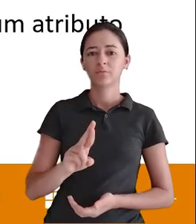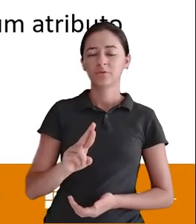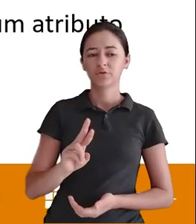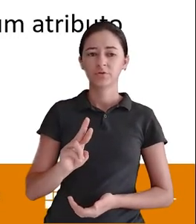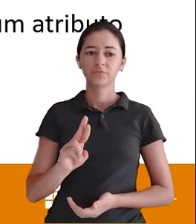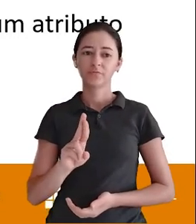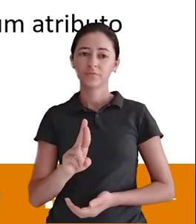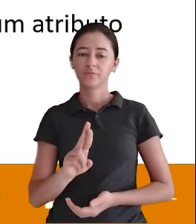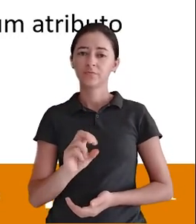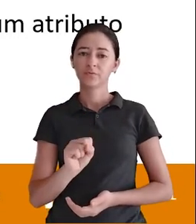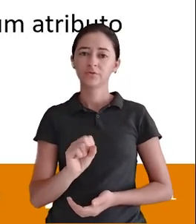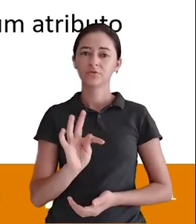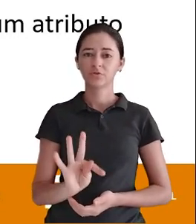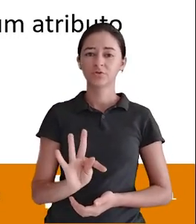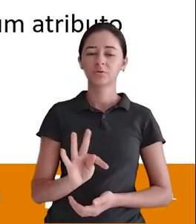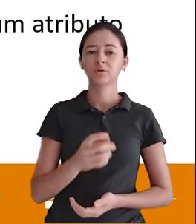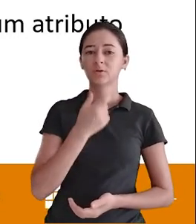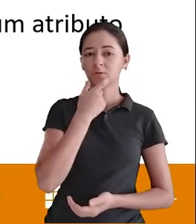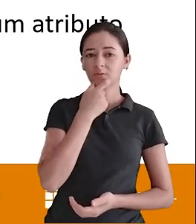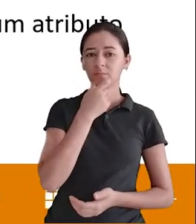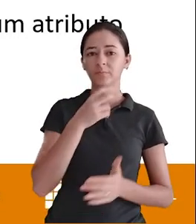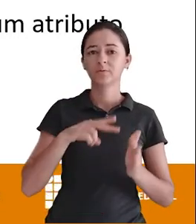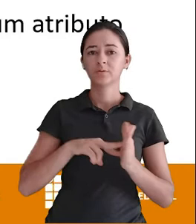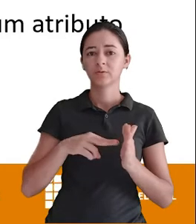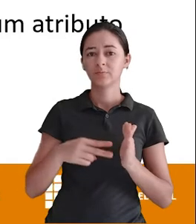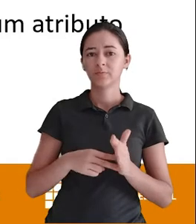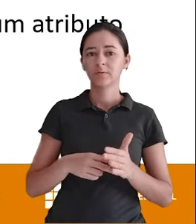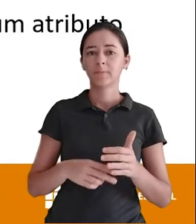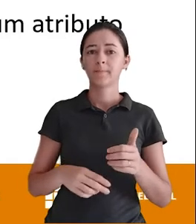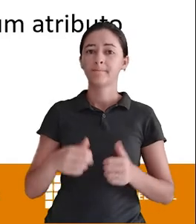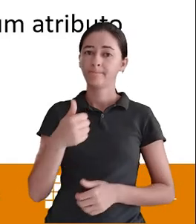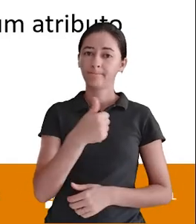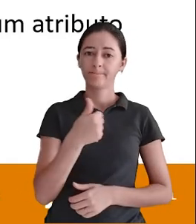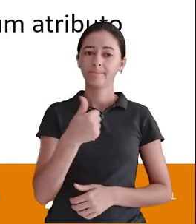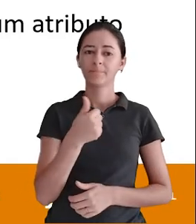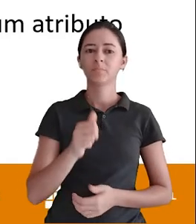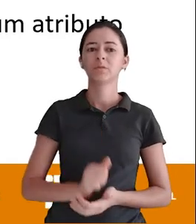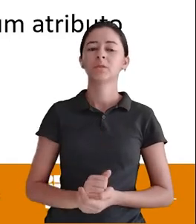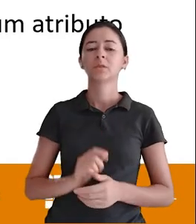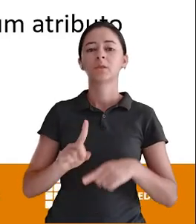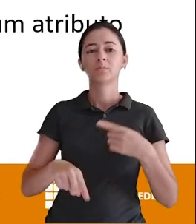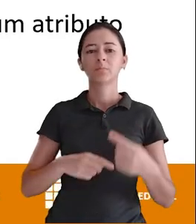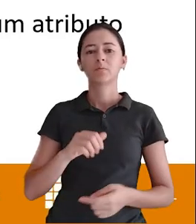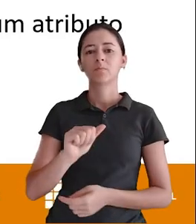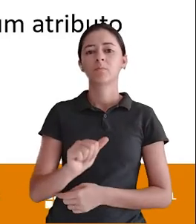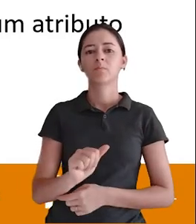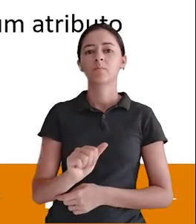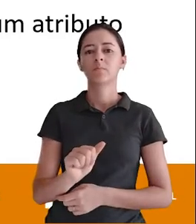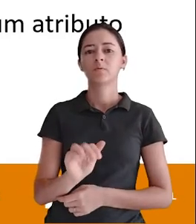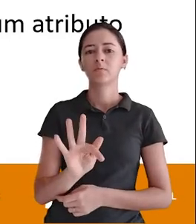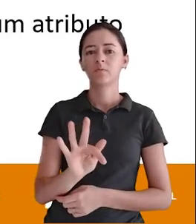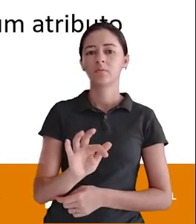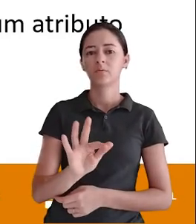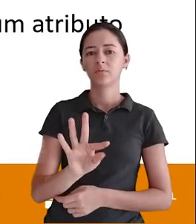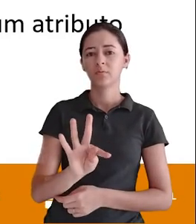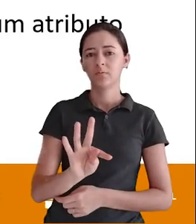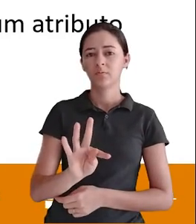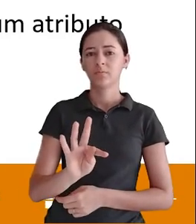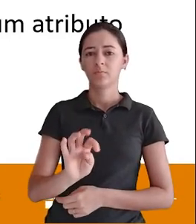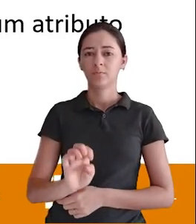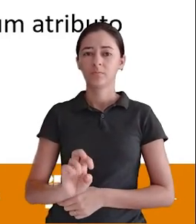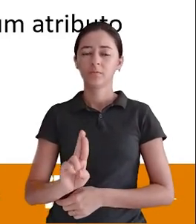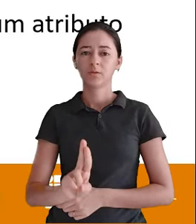vocês Quiserem usar Tá Que significa primeiro E o after Tá O after Que significa Após